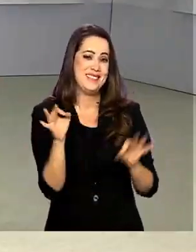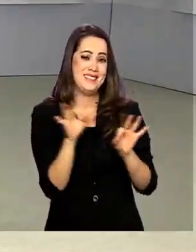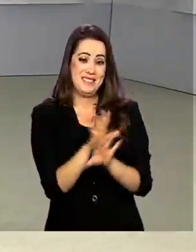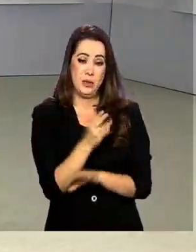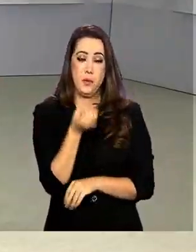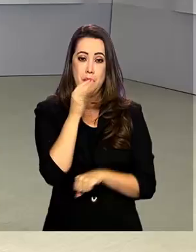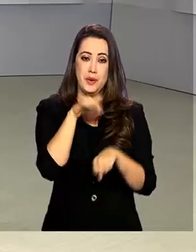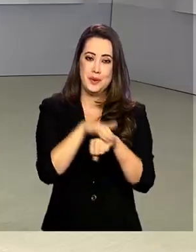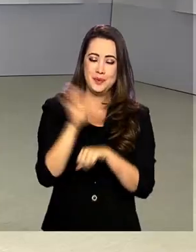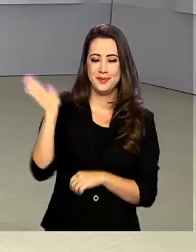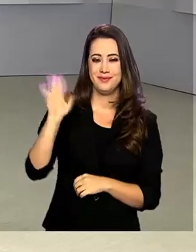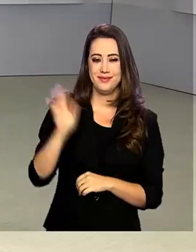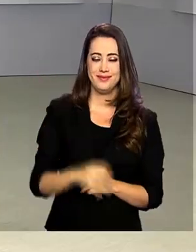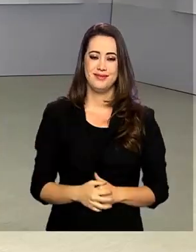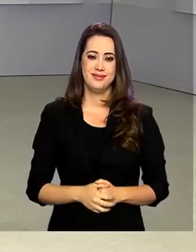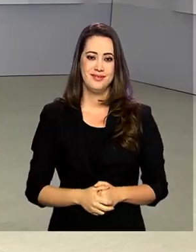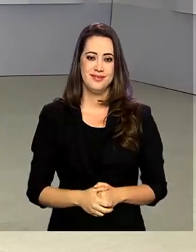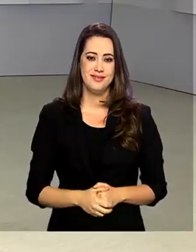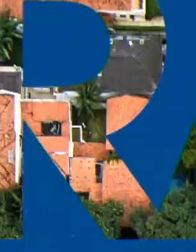Boa noite e até amanhã.